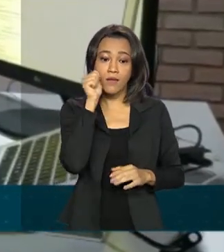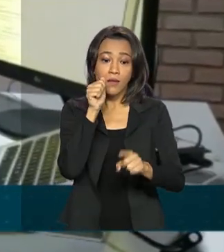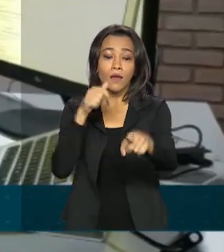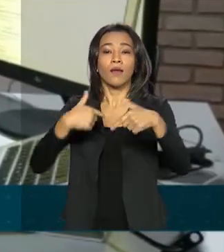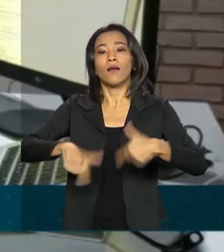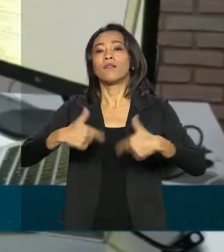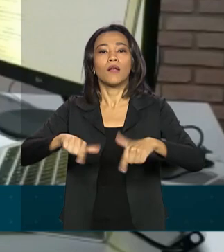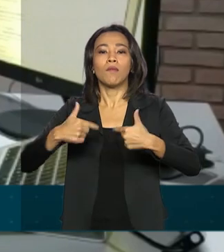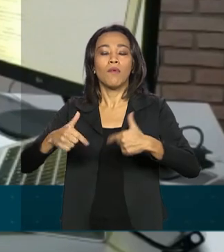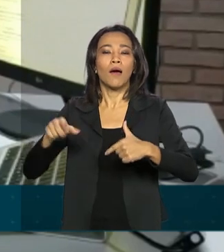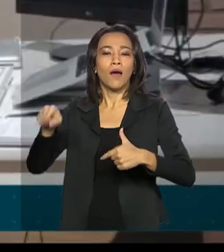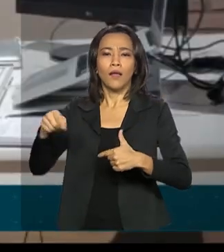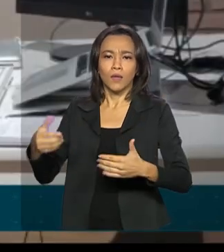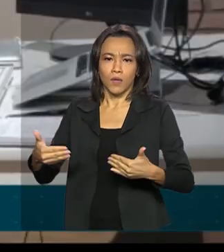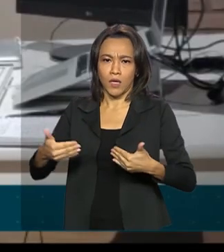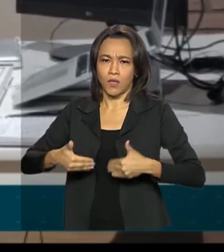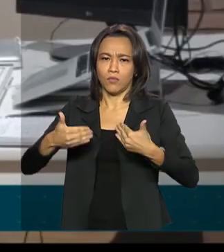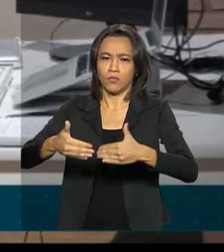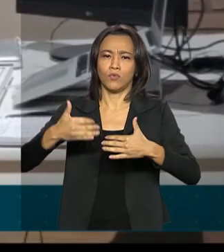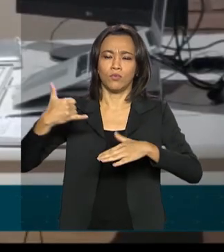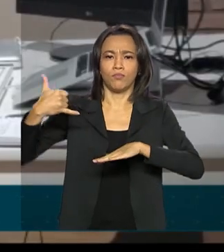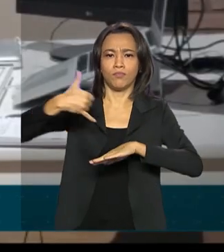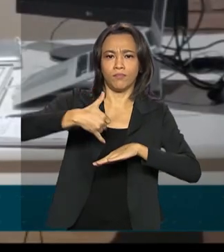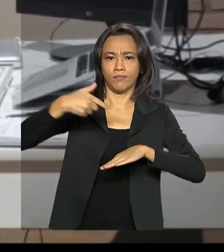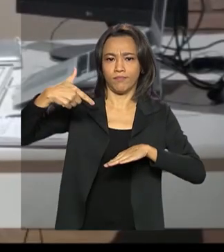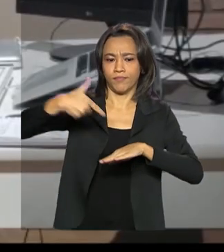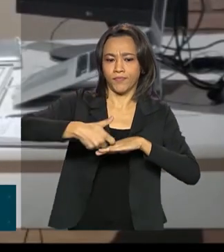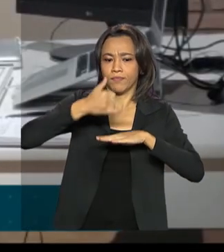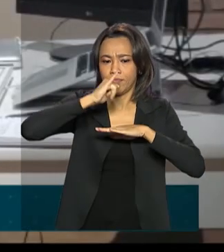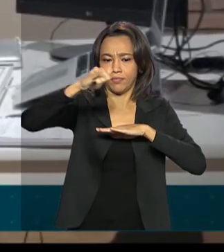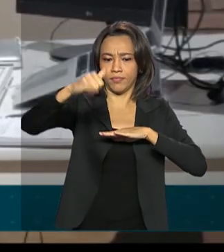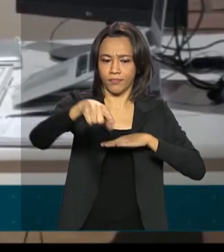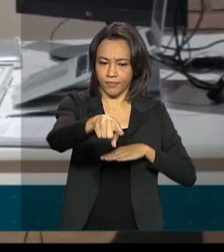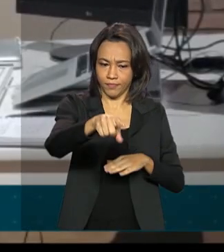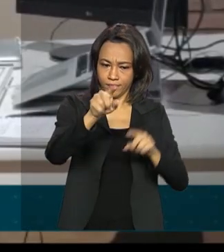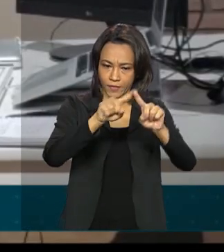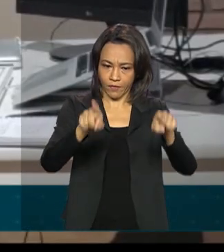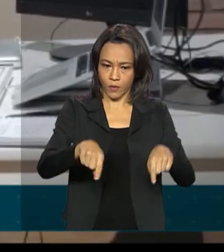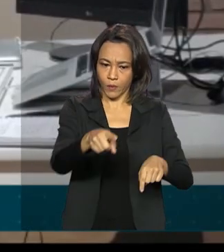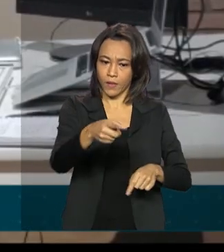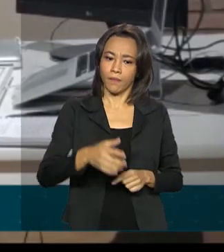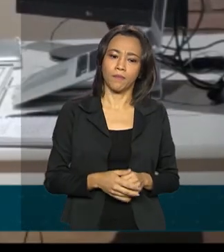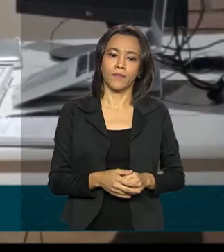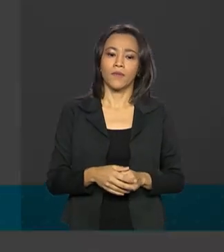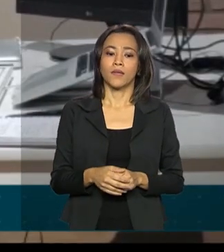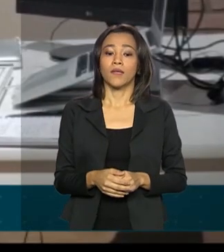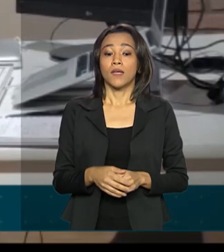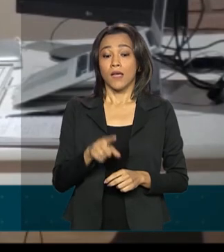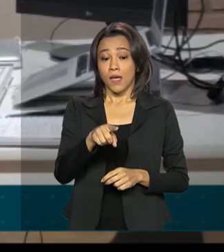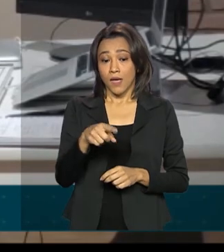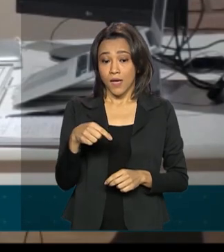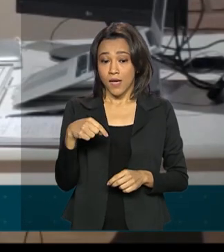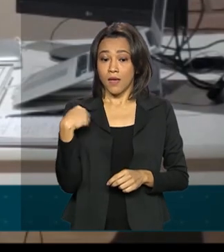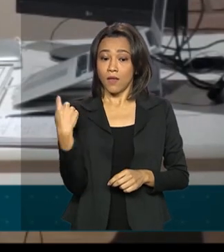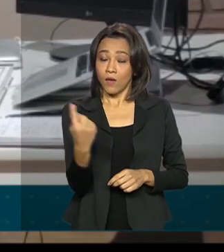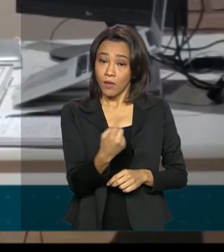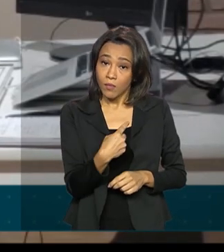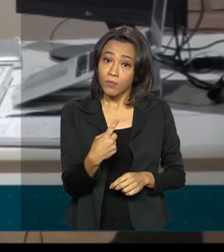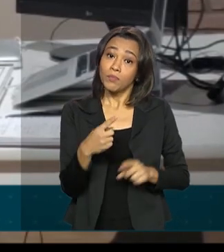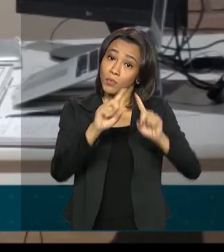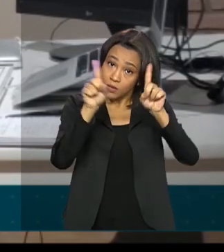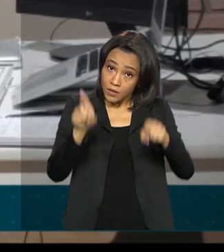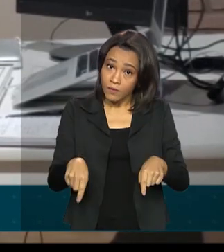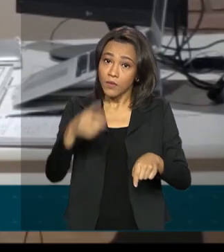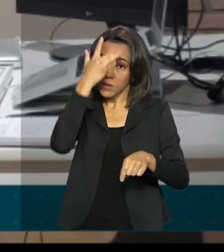Ministério de Minas e Energia. Os ganhos, eles são para todos os lados, né? São para servidor,